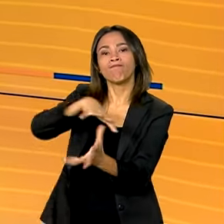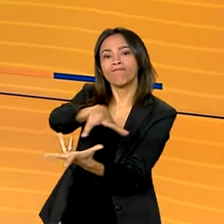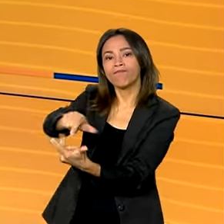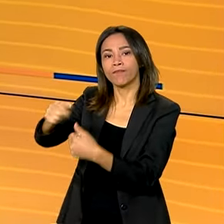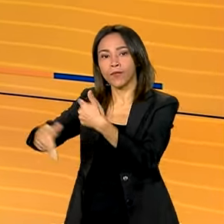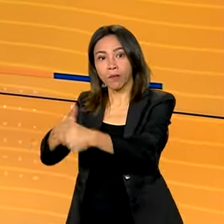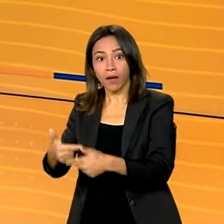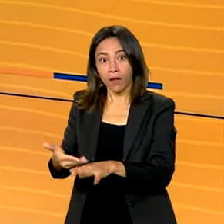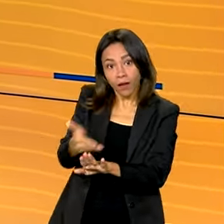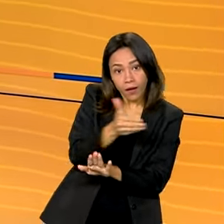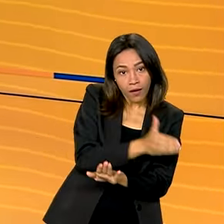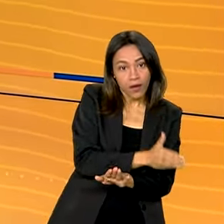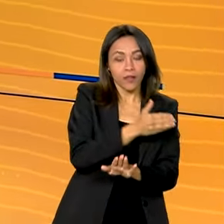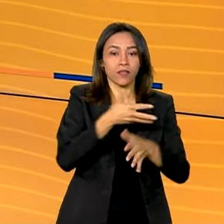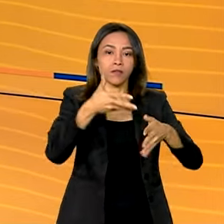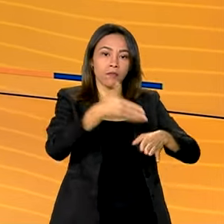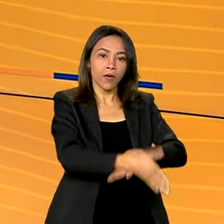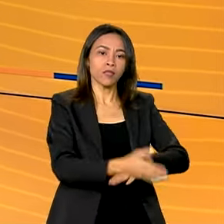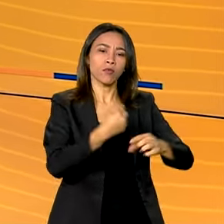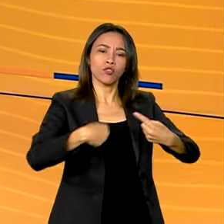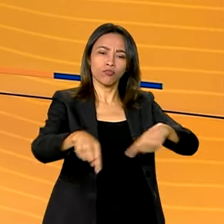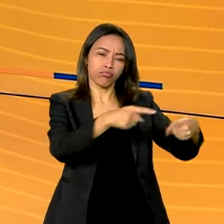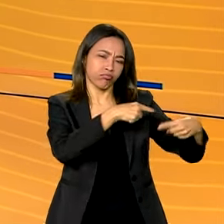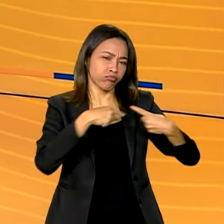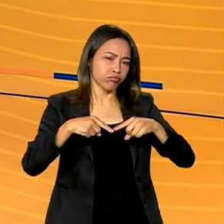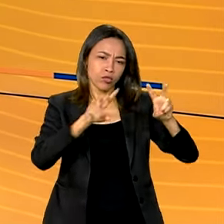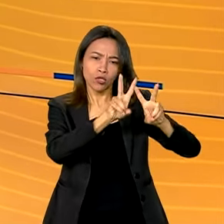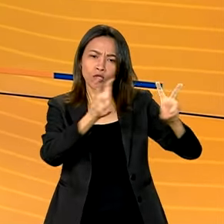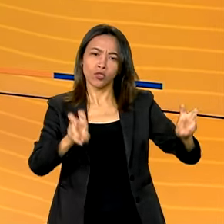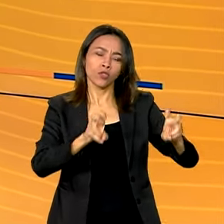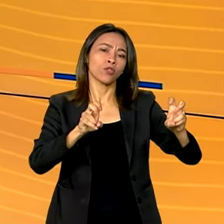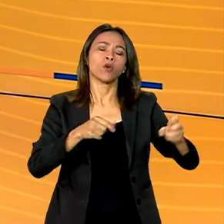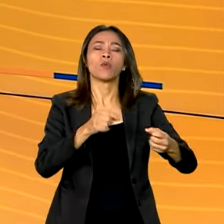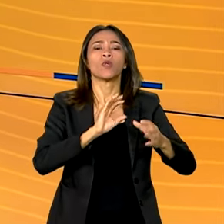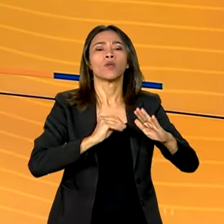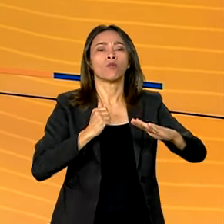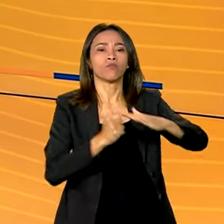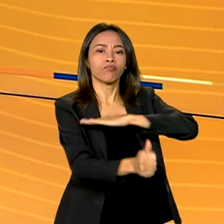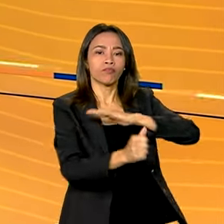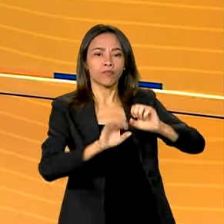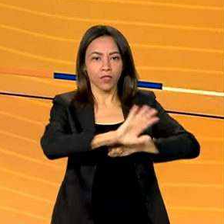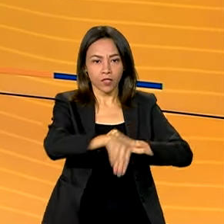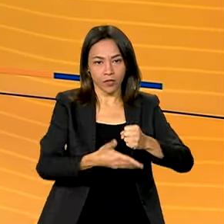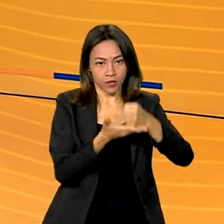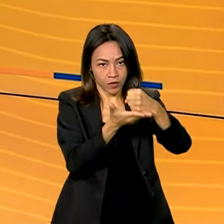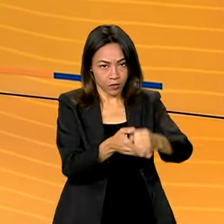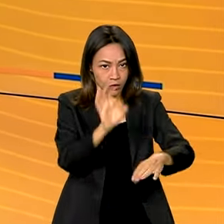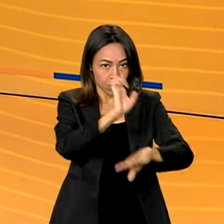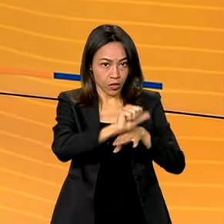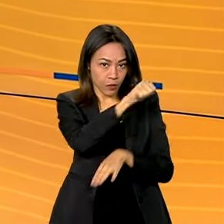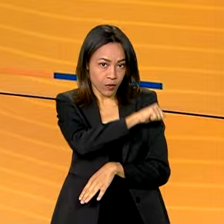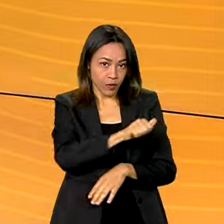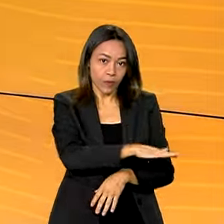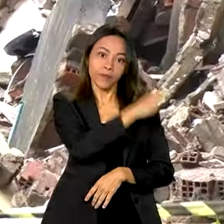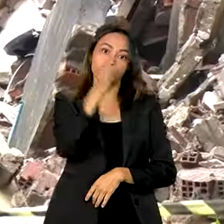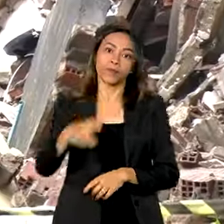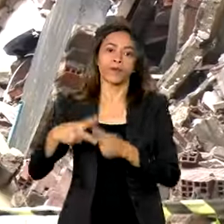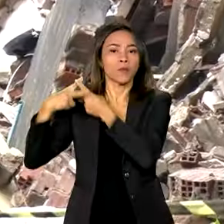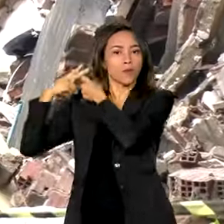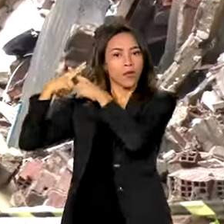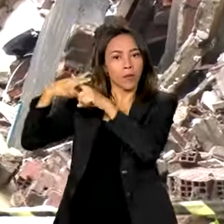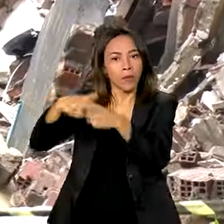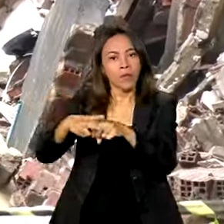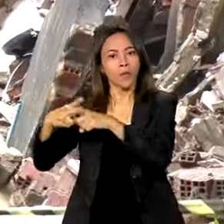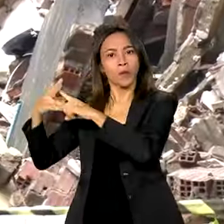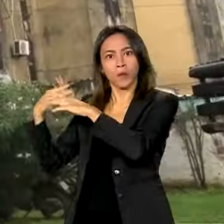participou de um debate sobre investimentos sustentáveis em um fórum no Rio de Janeiro. Reparação histórica, com investimentos